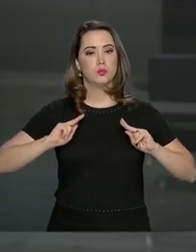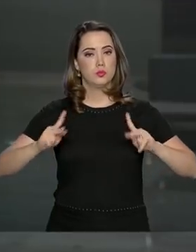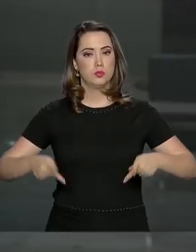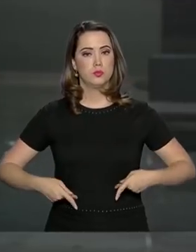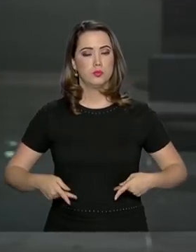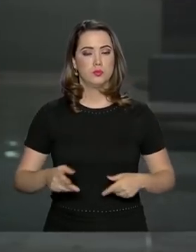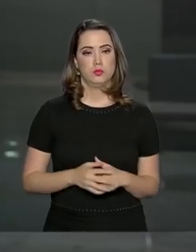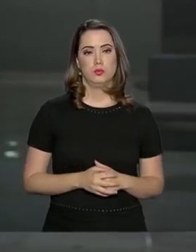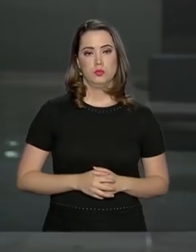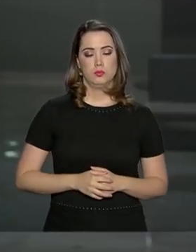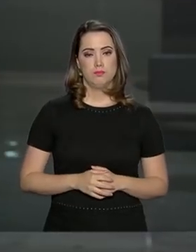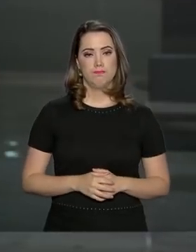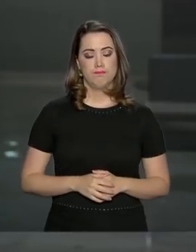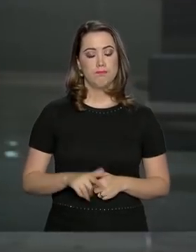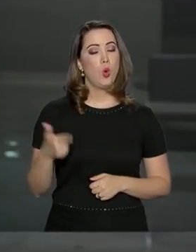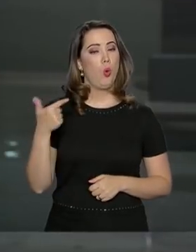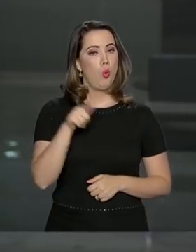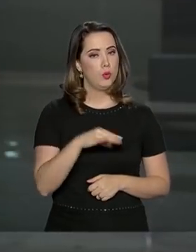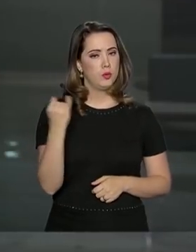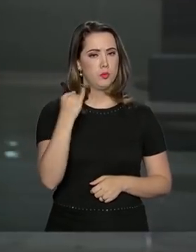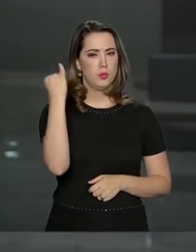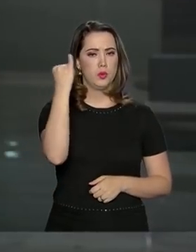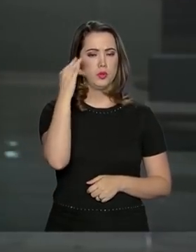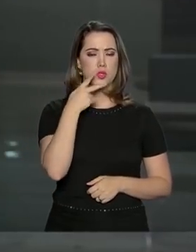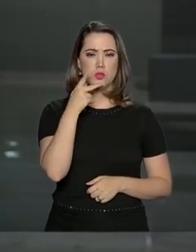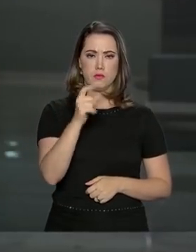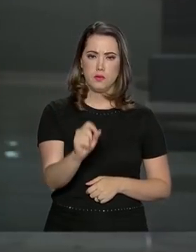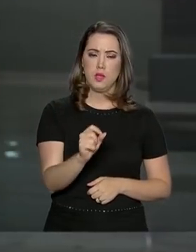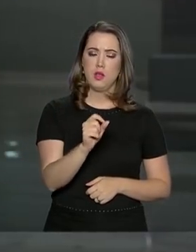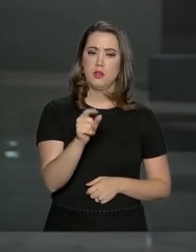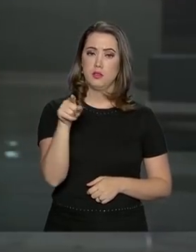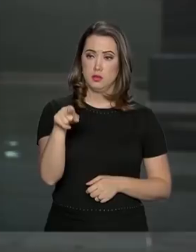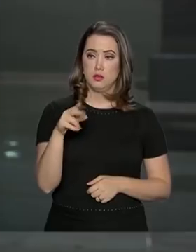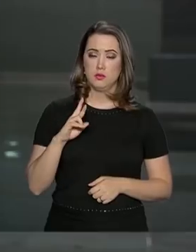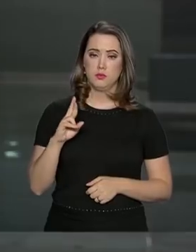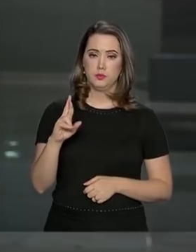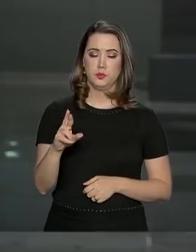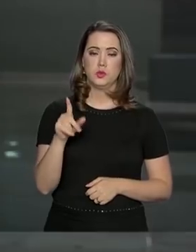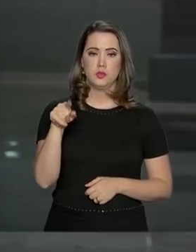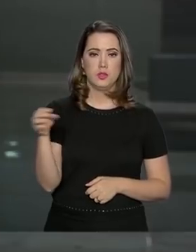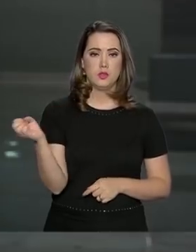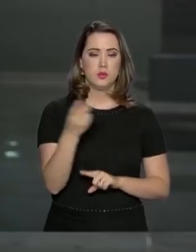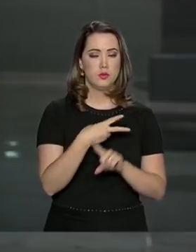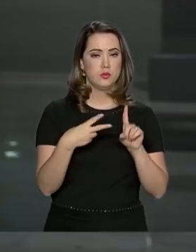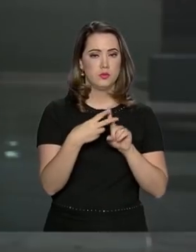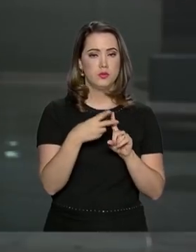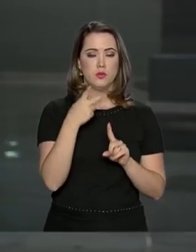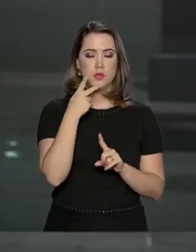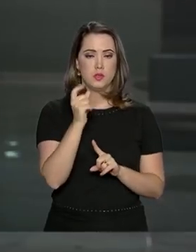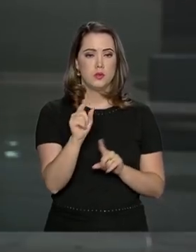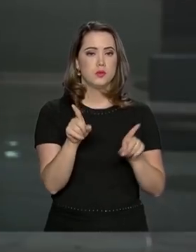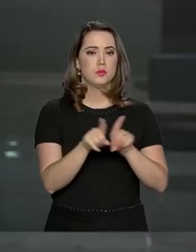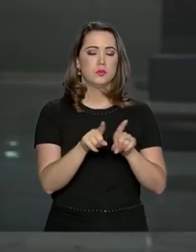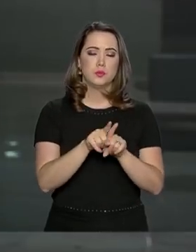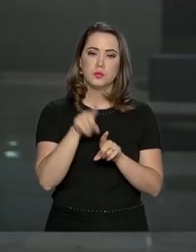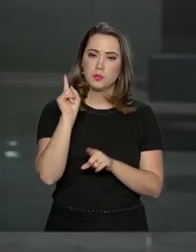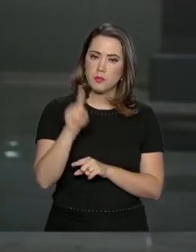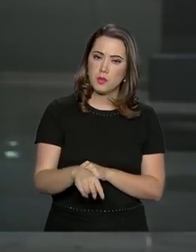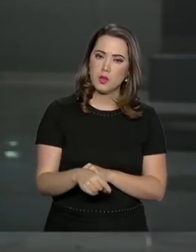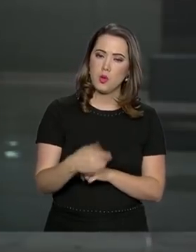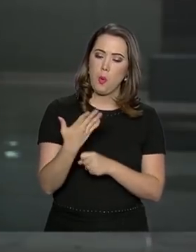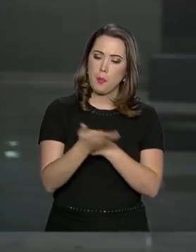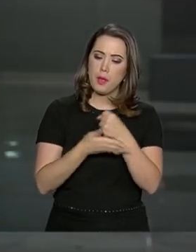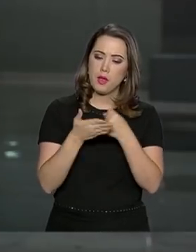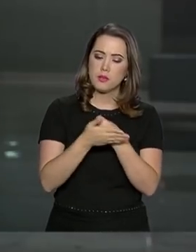E outro ponto desse briefing à imprensa foi a nova previdência. O porta-voz falou sobre os